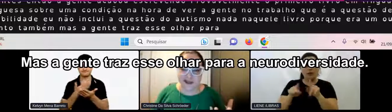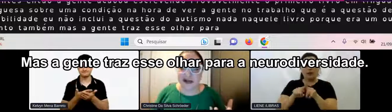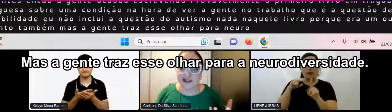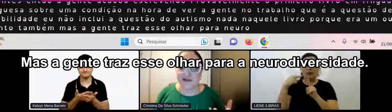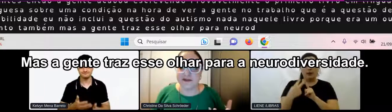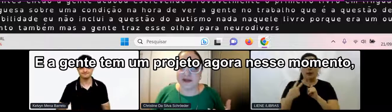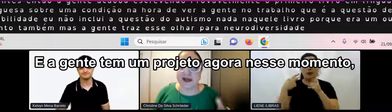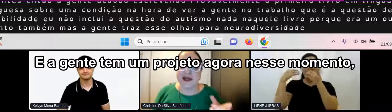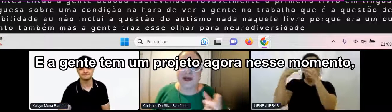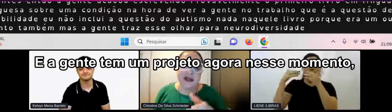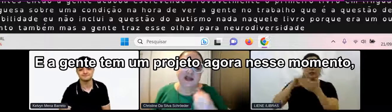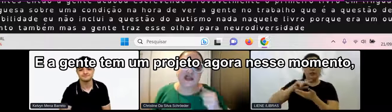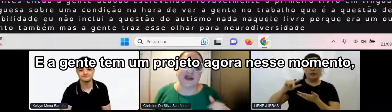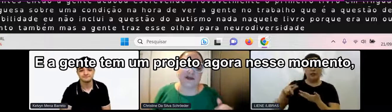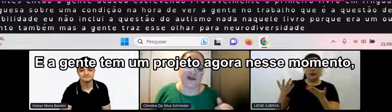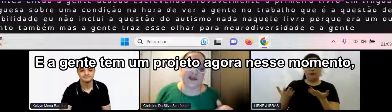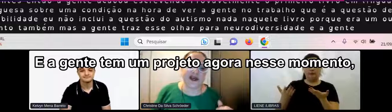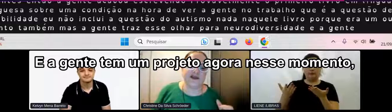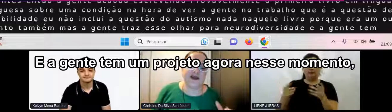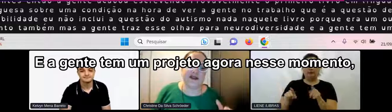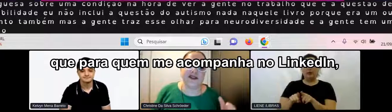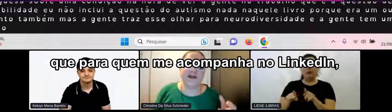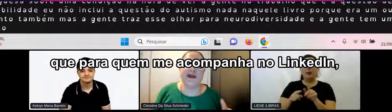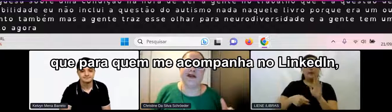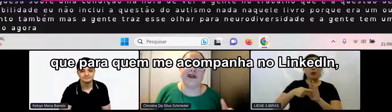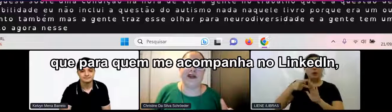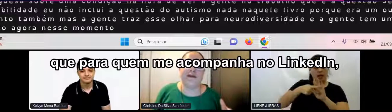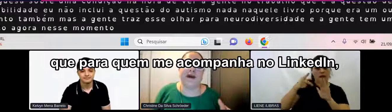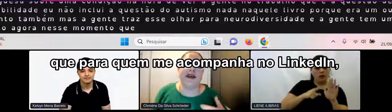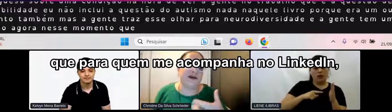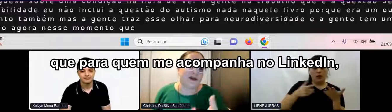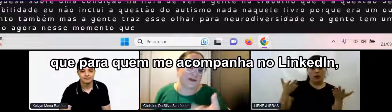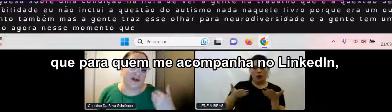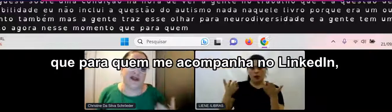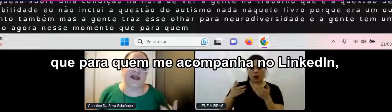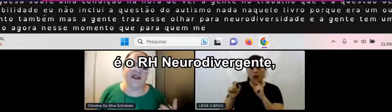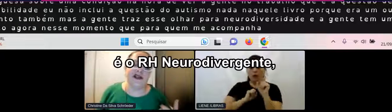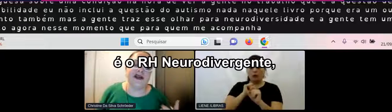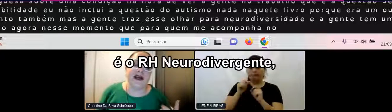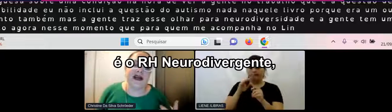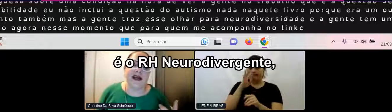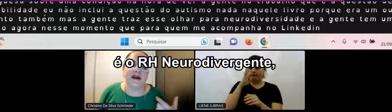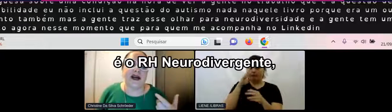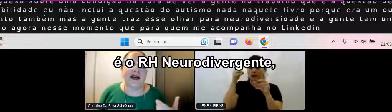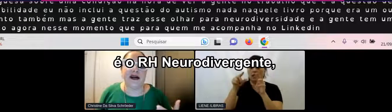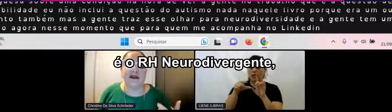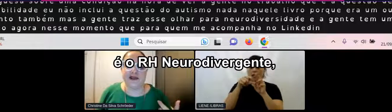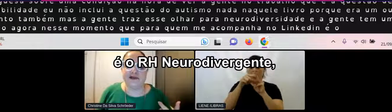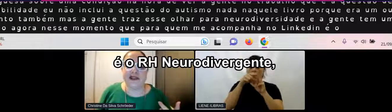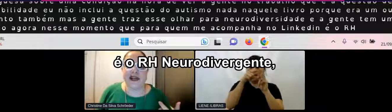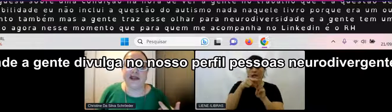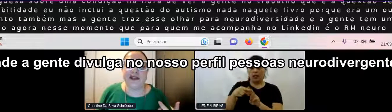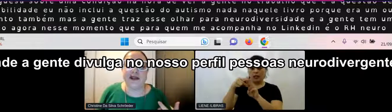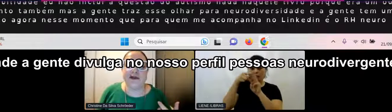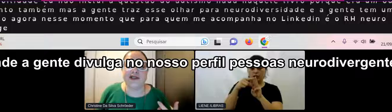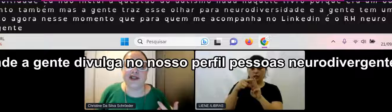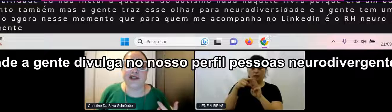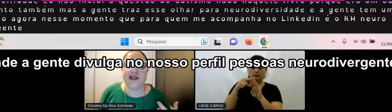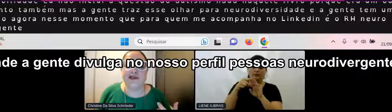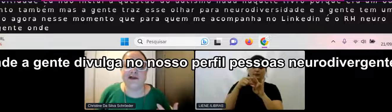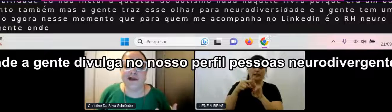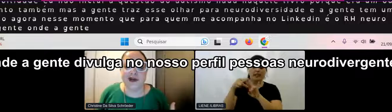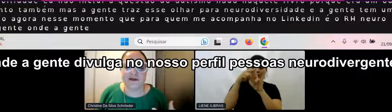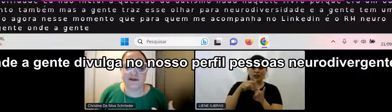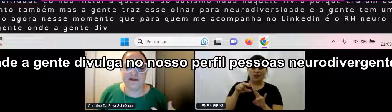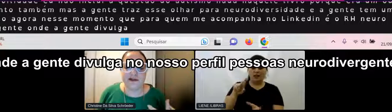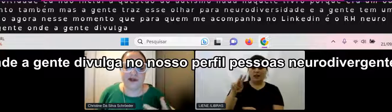neurodiversidade E a gente tem um projeto Agora nesse momento Que para quem me acompanha No LinkedIn É o RH Neurodivergente Onde a